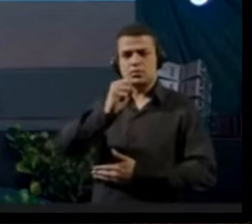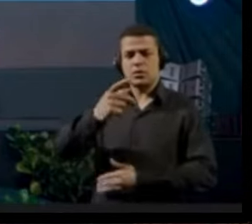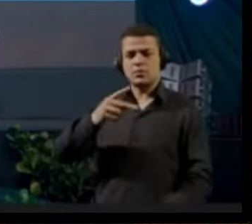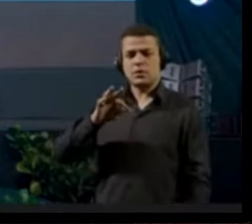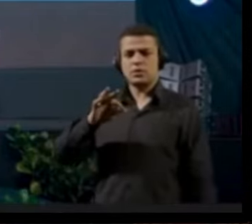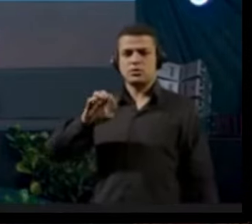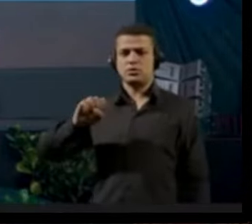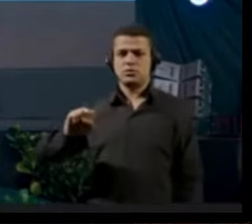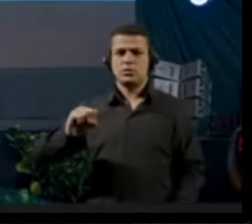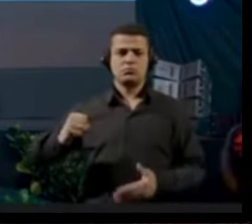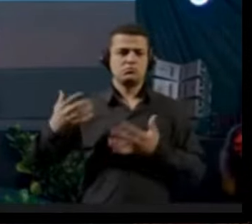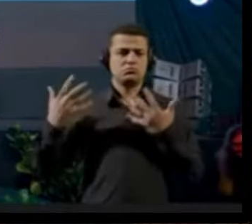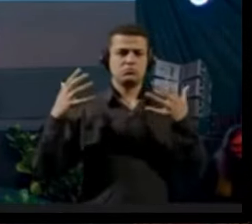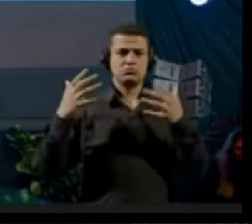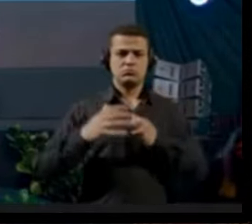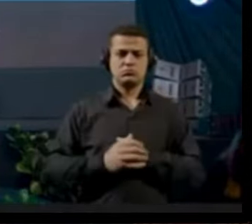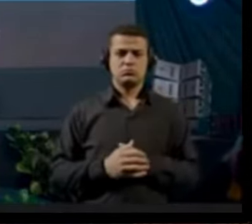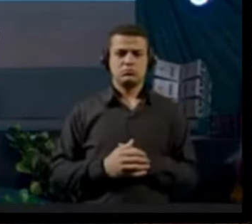petista.